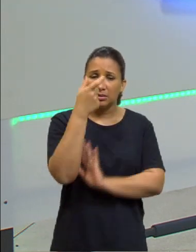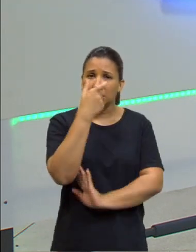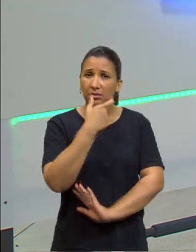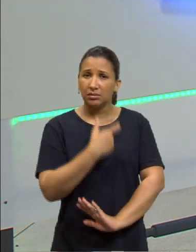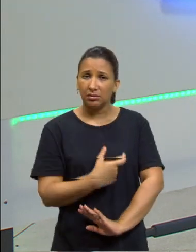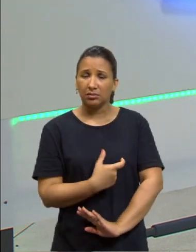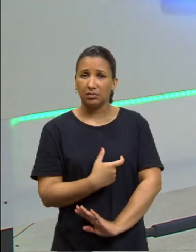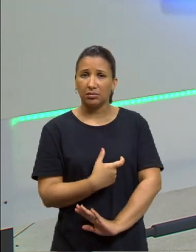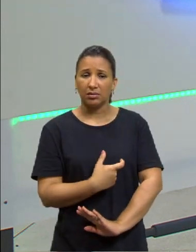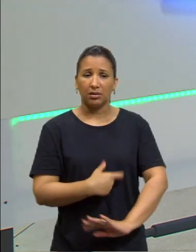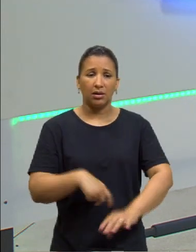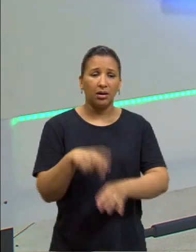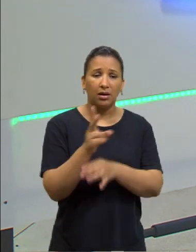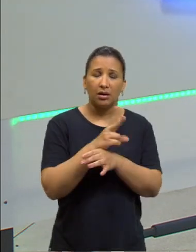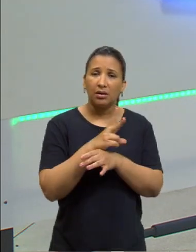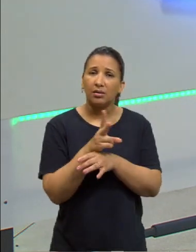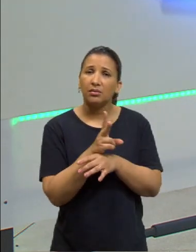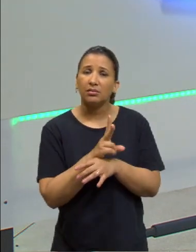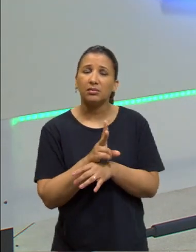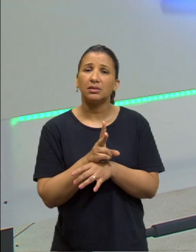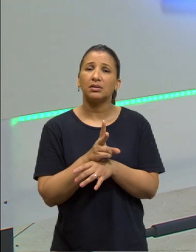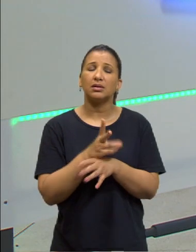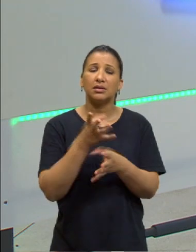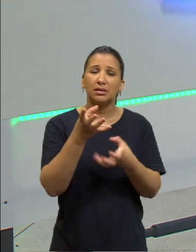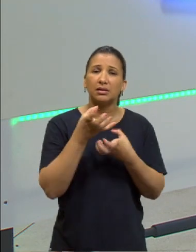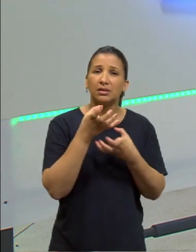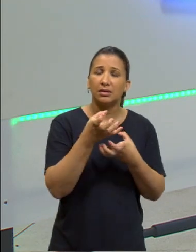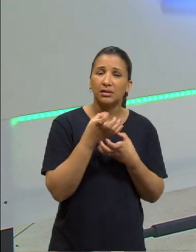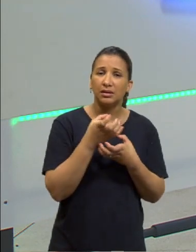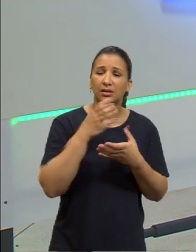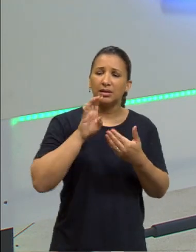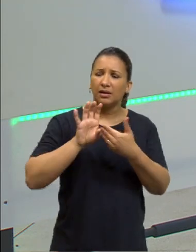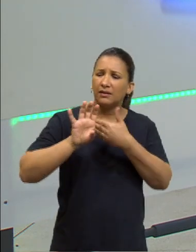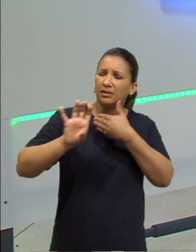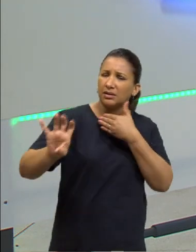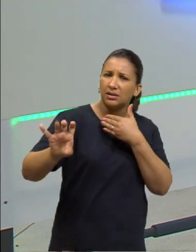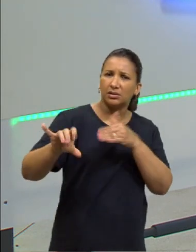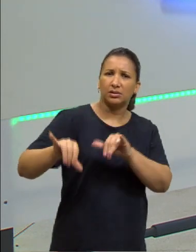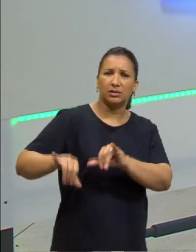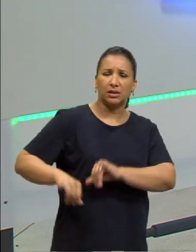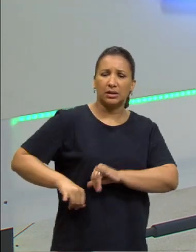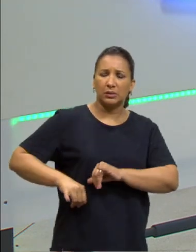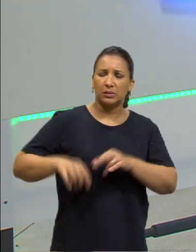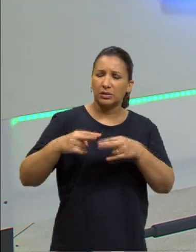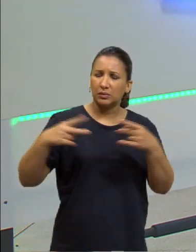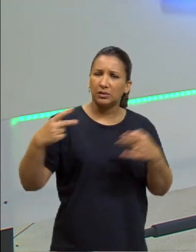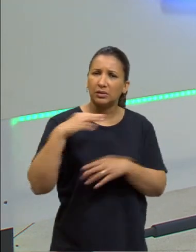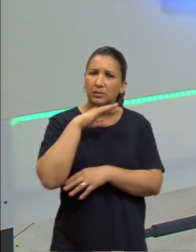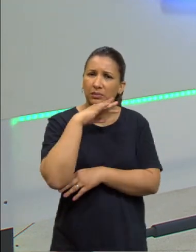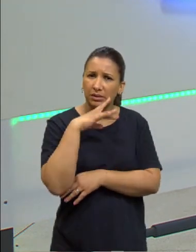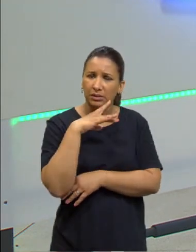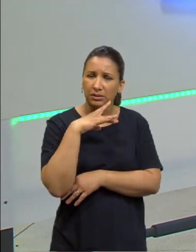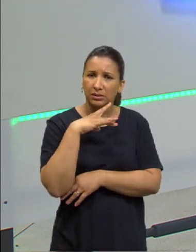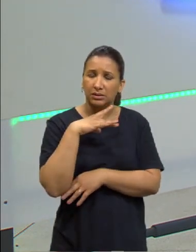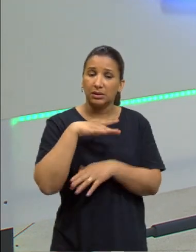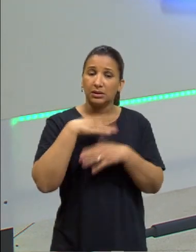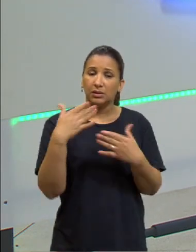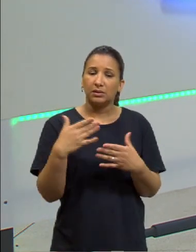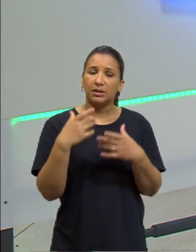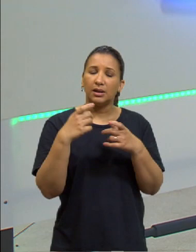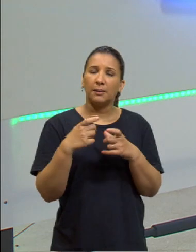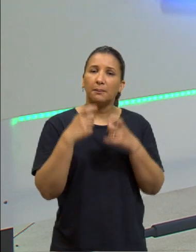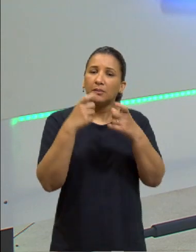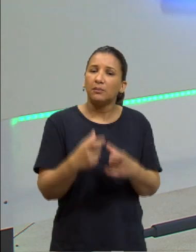taraxia, busca do prazer, afastando-se da dor. Então, essa é a concepção ética para os